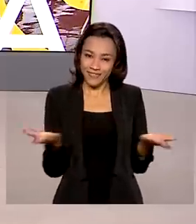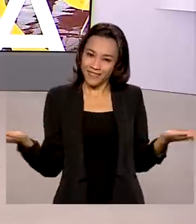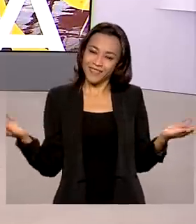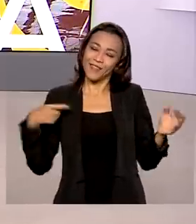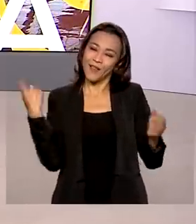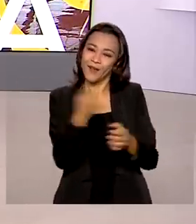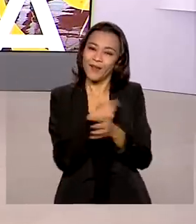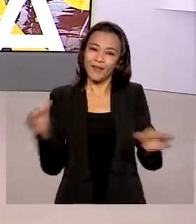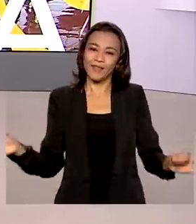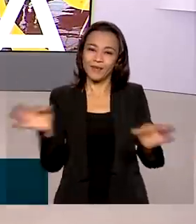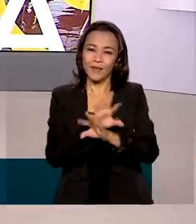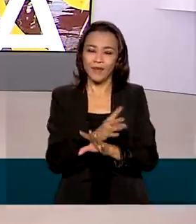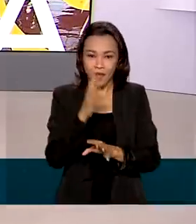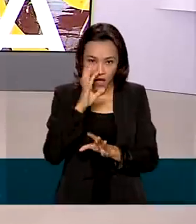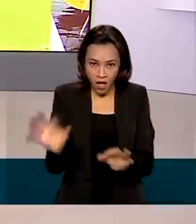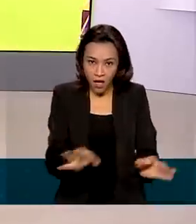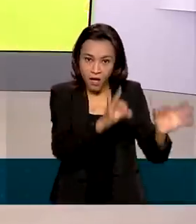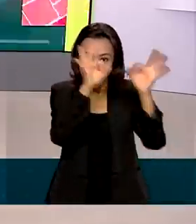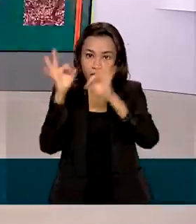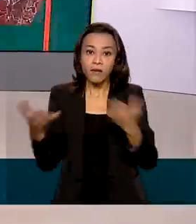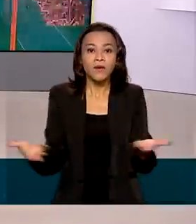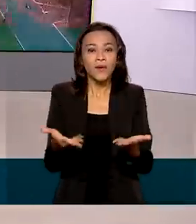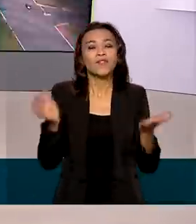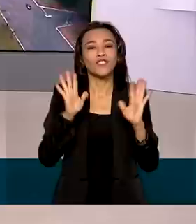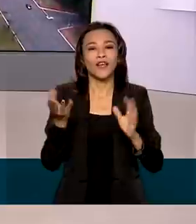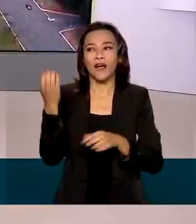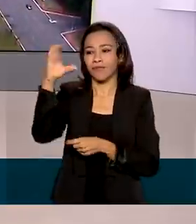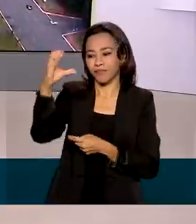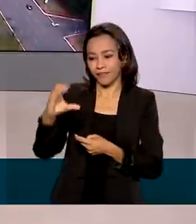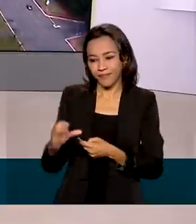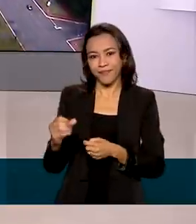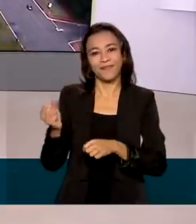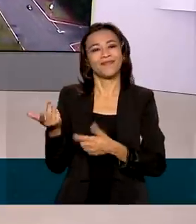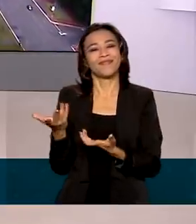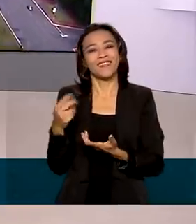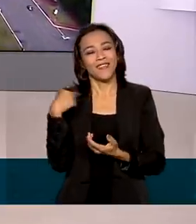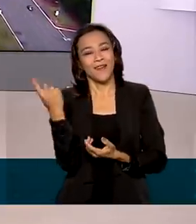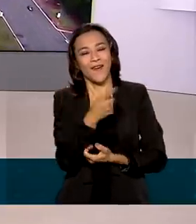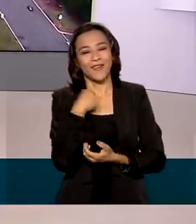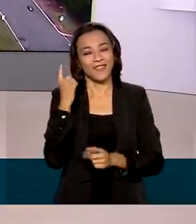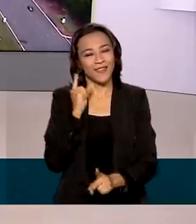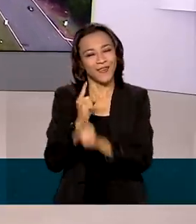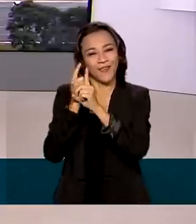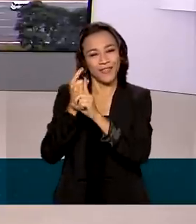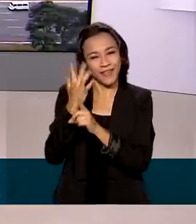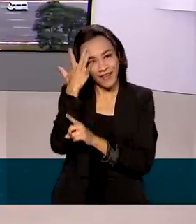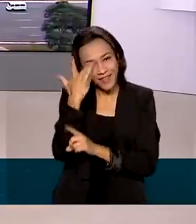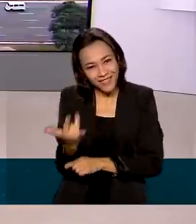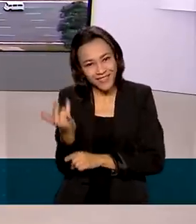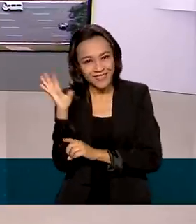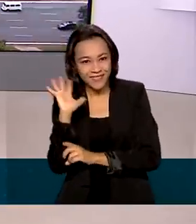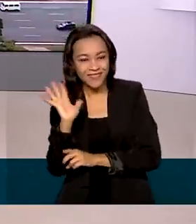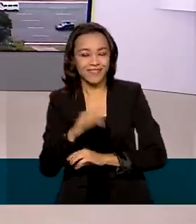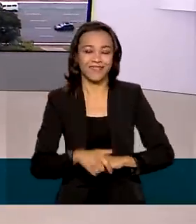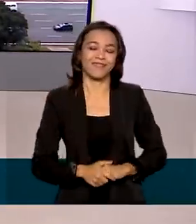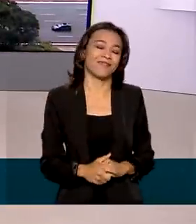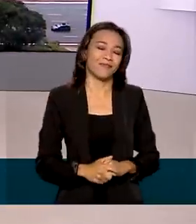Brasil em Dia fica por aqui, as reportagens de hoje estão nas nossas redes sociais. A gente se encontra novamente amanhã. Tchau, tchau.